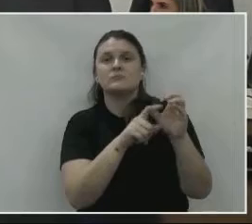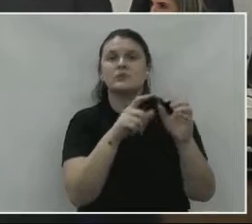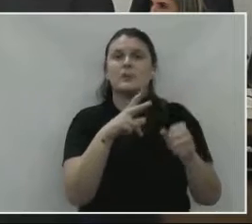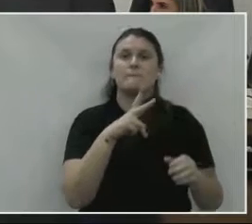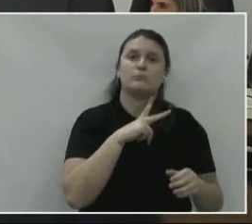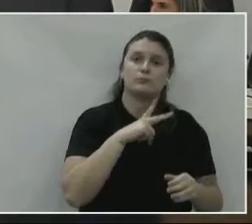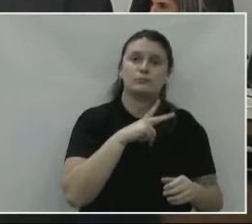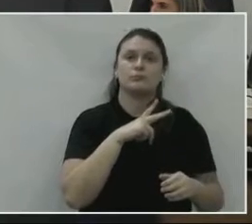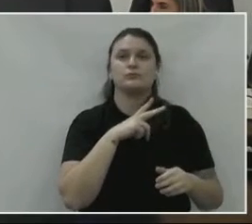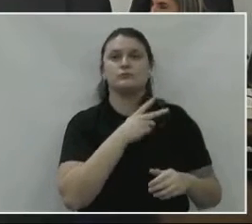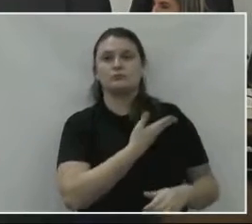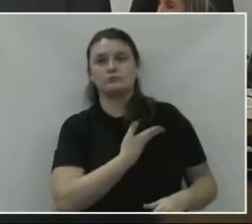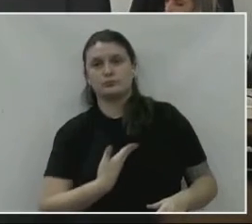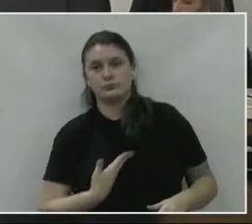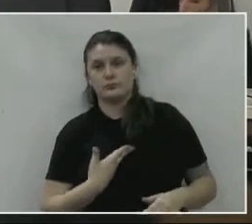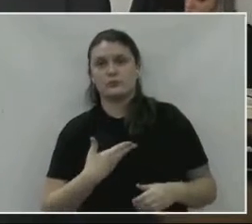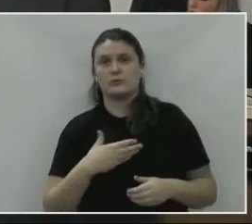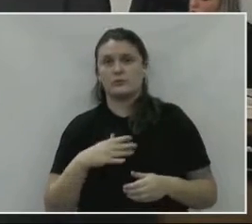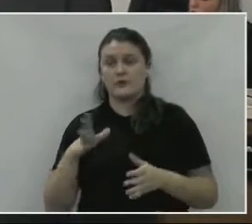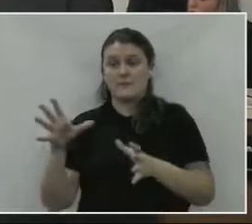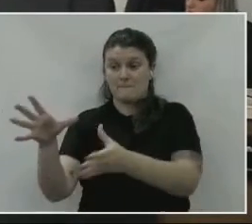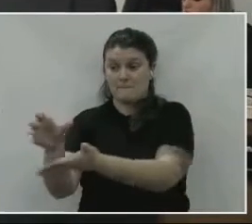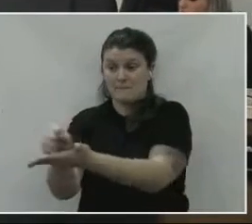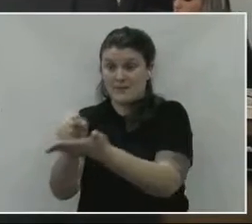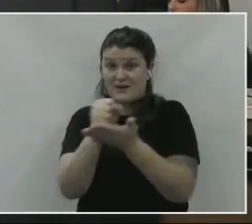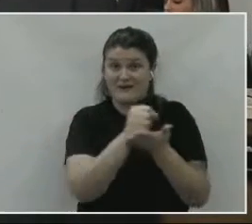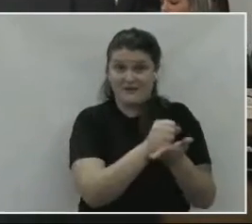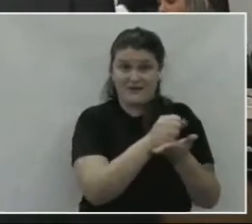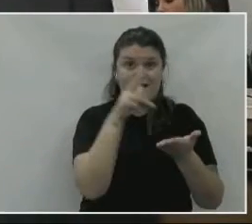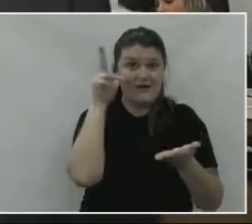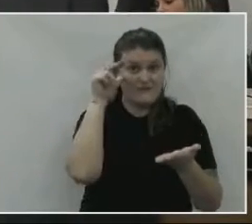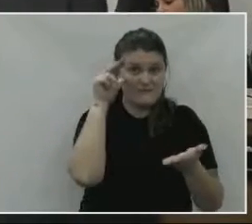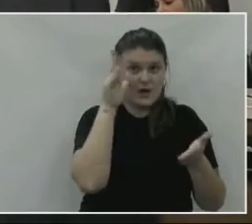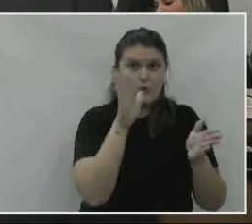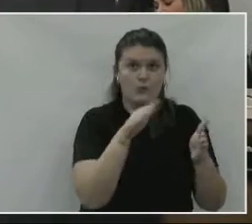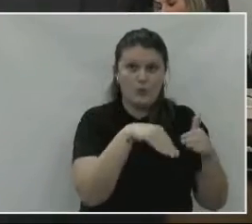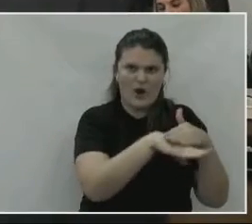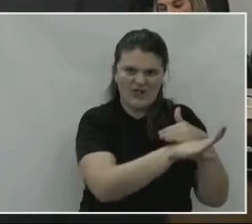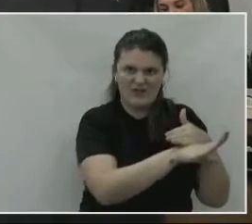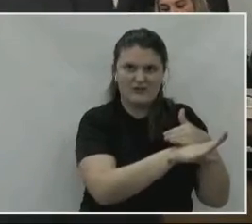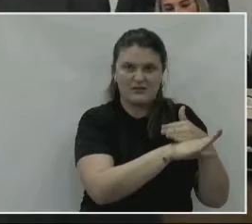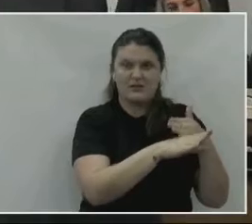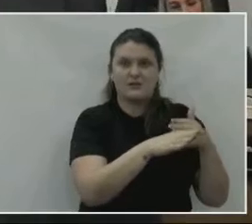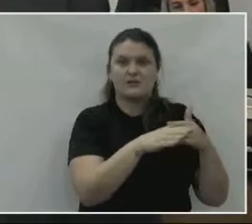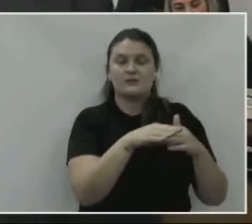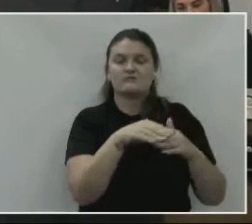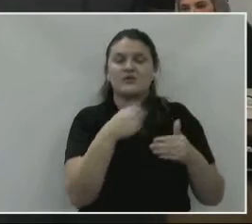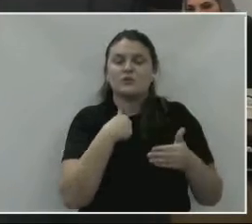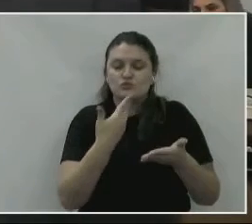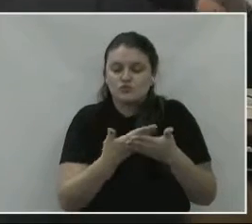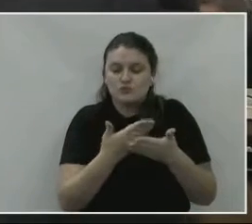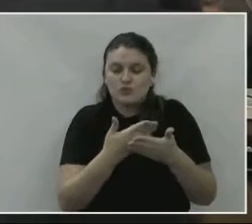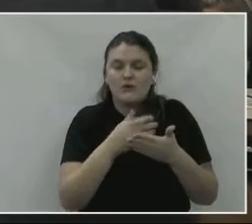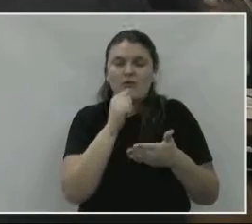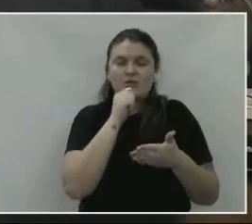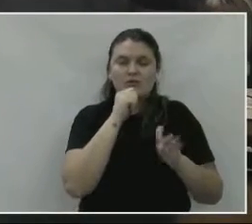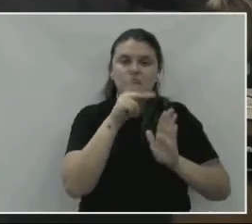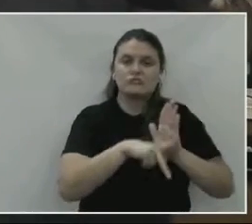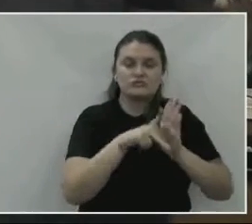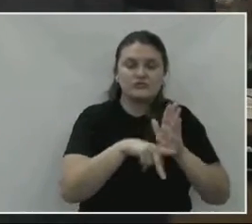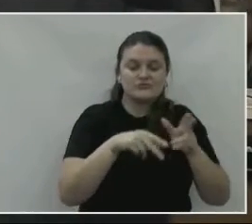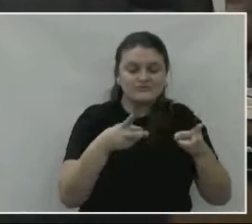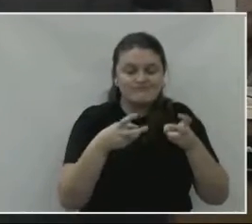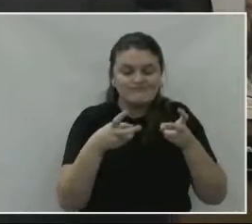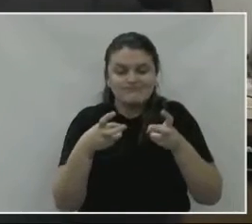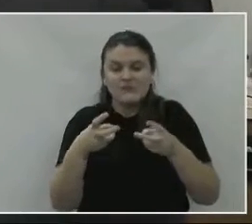né, para o recolhimento desses animais, né. Mas ainda estão, pelo que eu andei estudando, são projetos que ainda estão em análise,